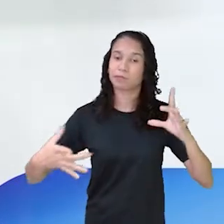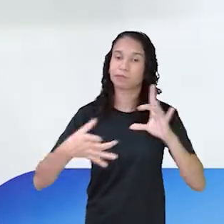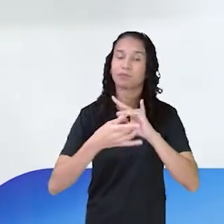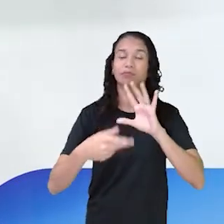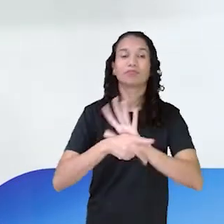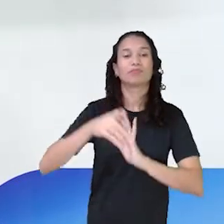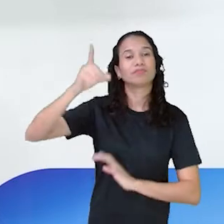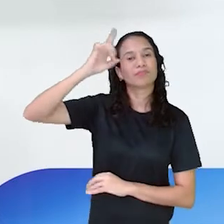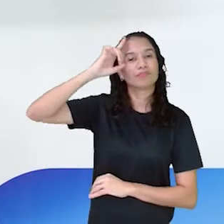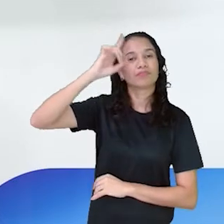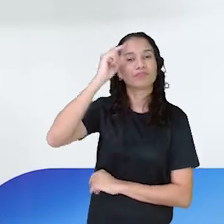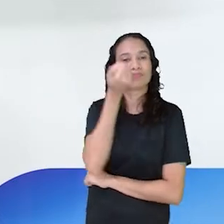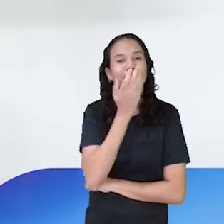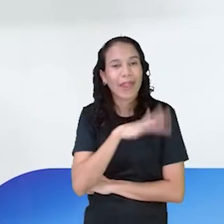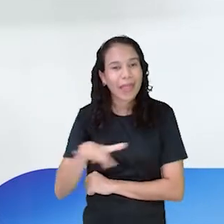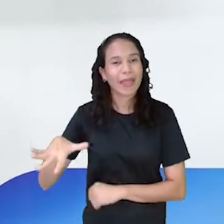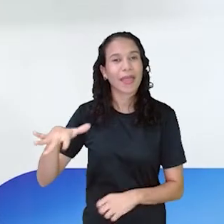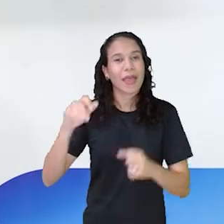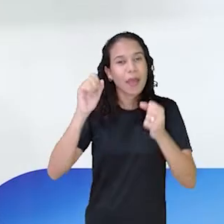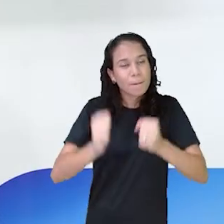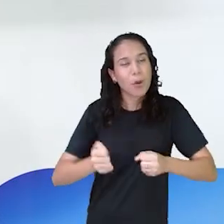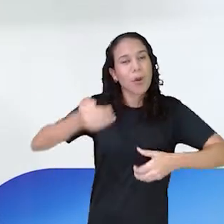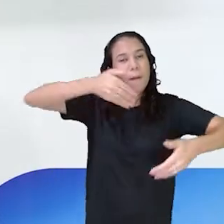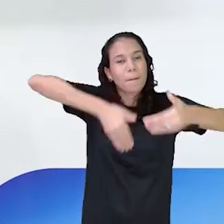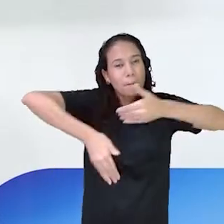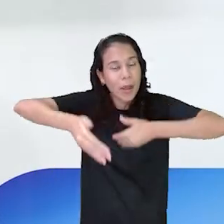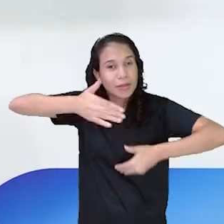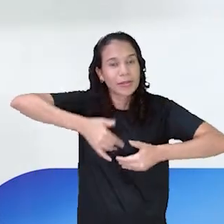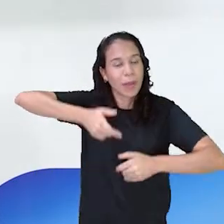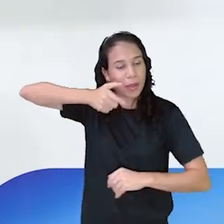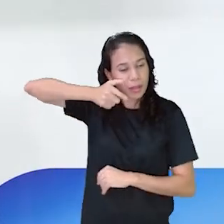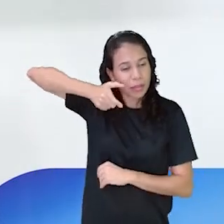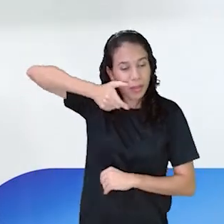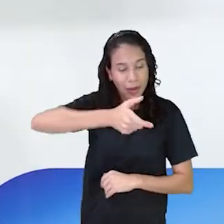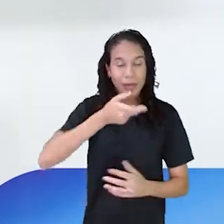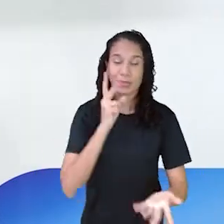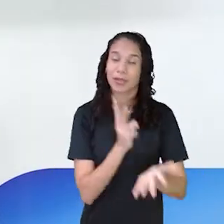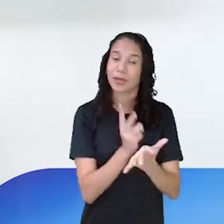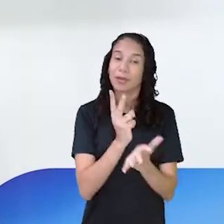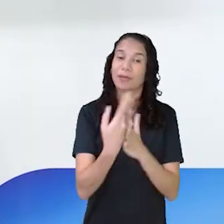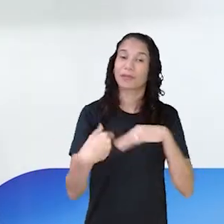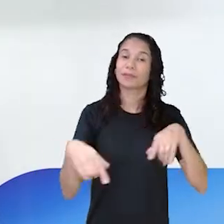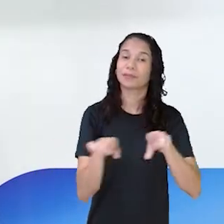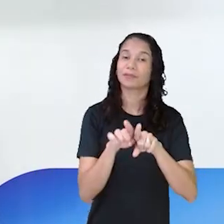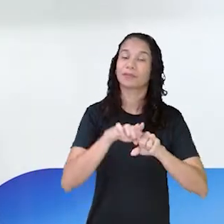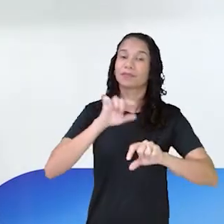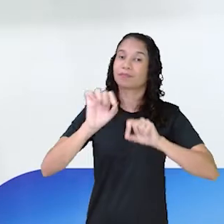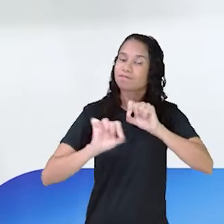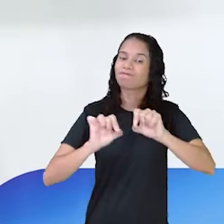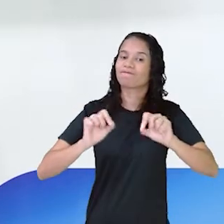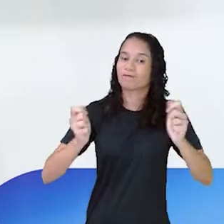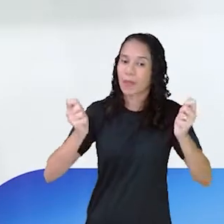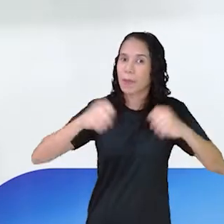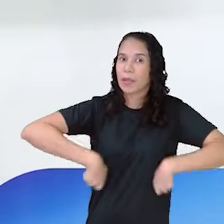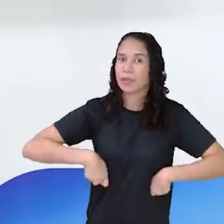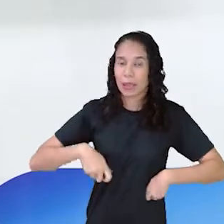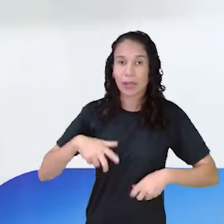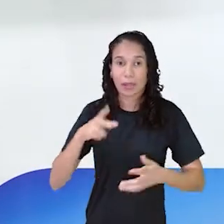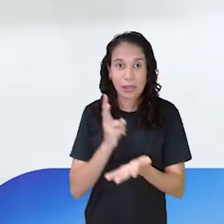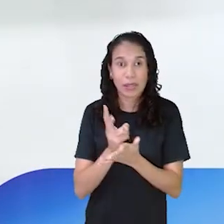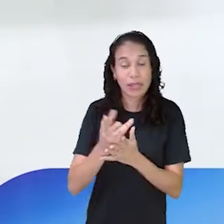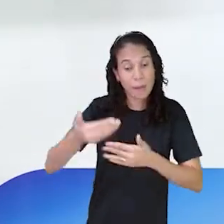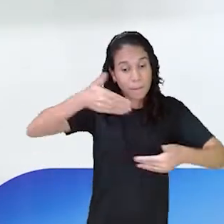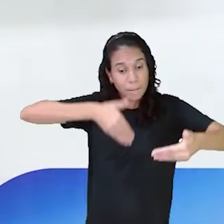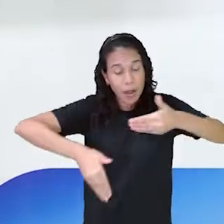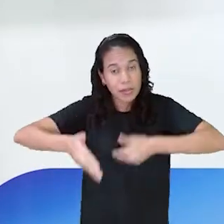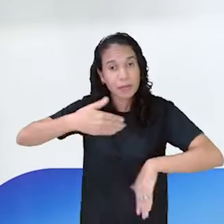do dia a dia dessa criança, pra que ela possa participar, ter interesse, manter... Pra que ela possa se manter engajada